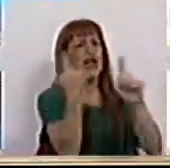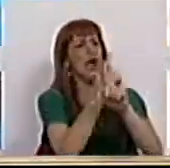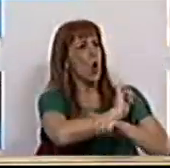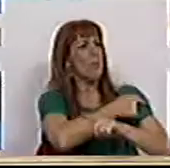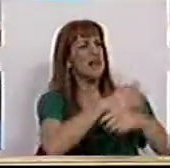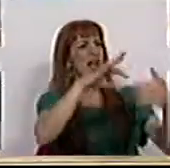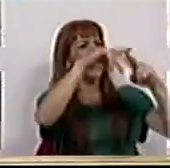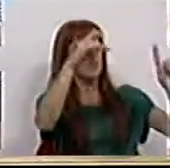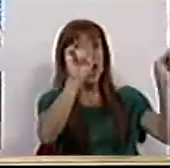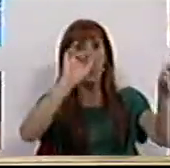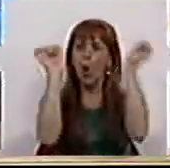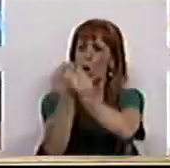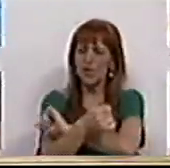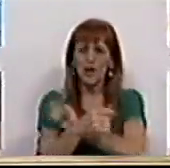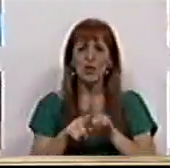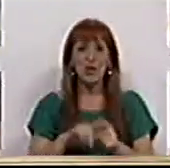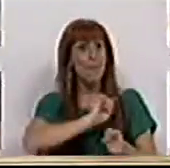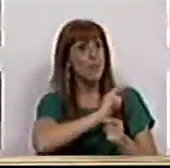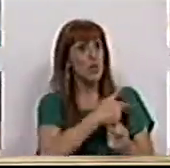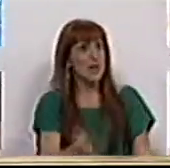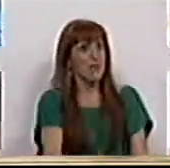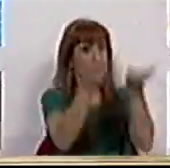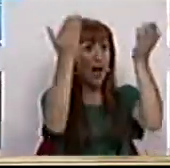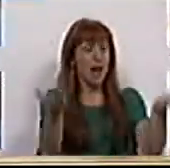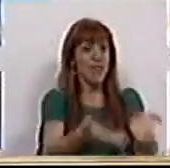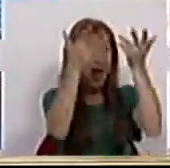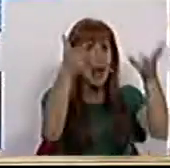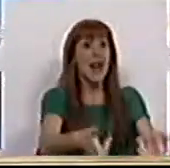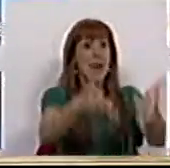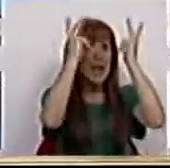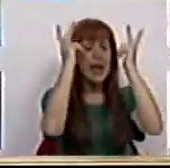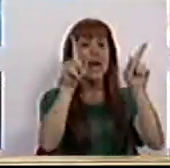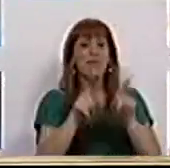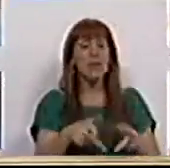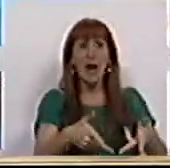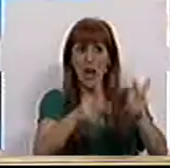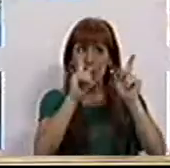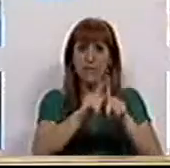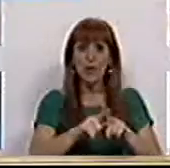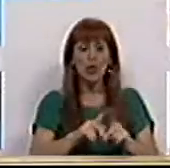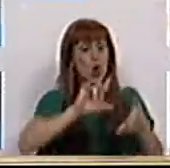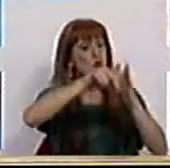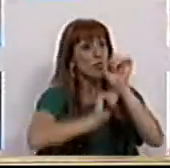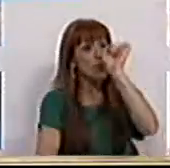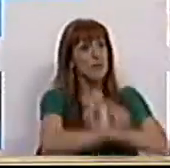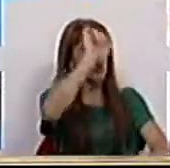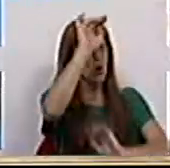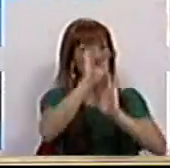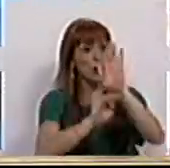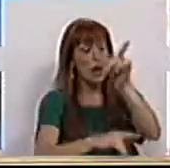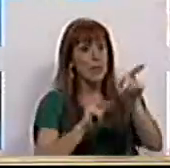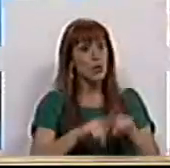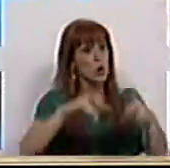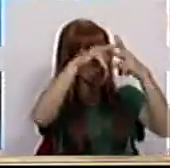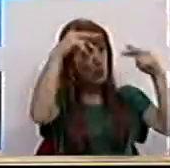competências. É bem pelo contrário, potenciar livremente os projetos e os programas